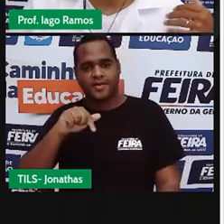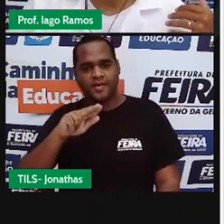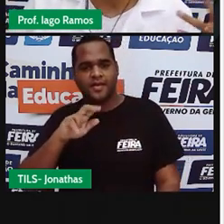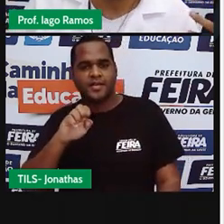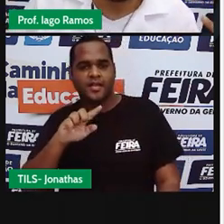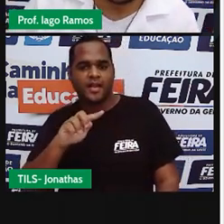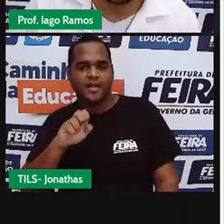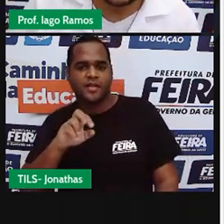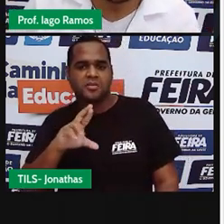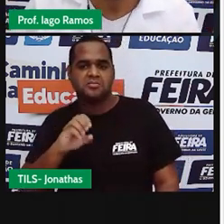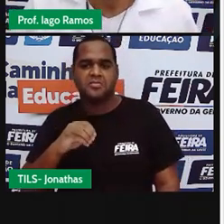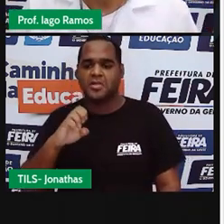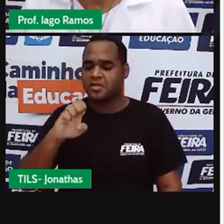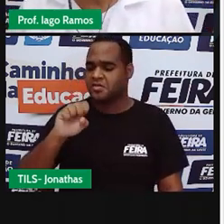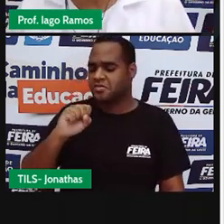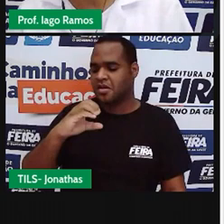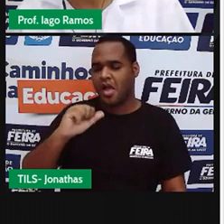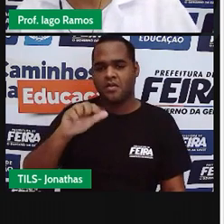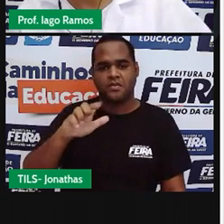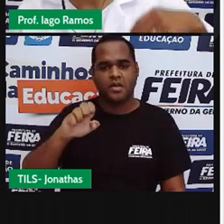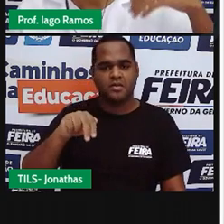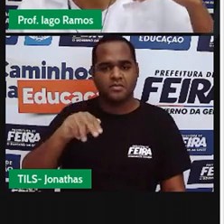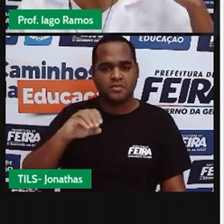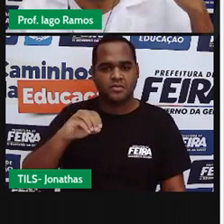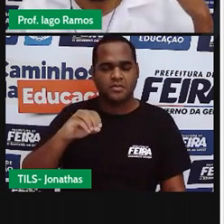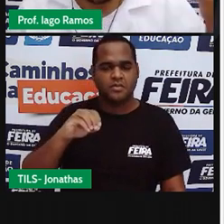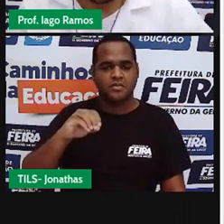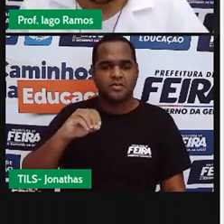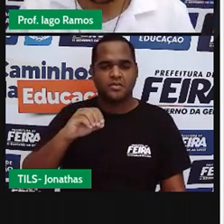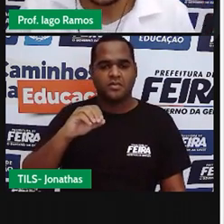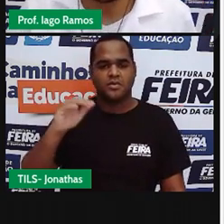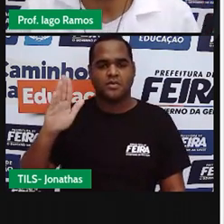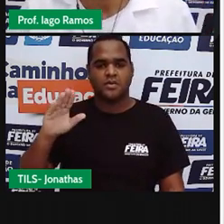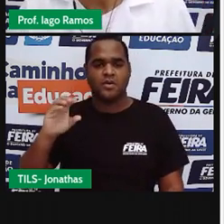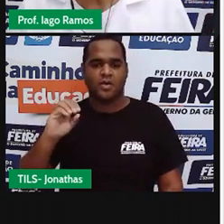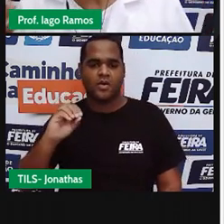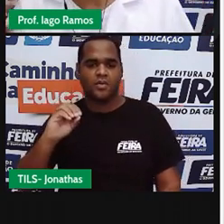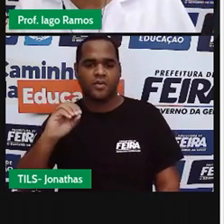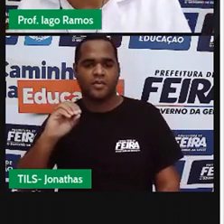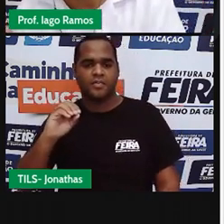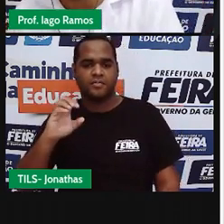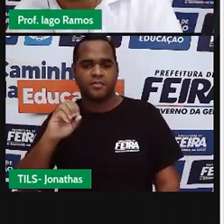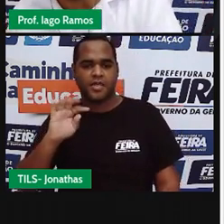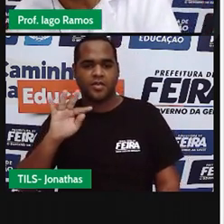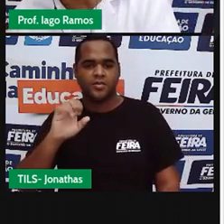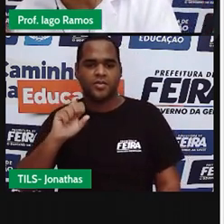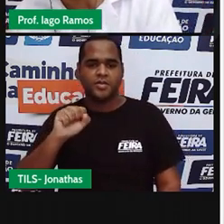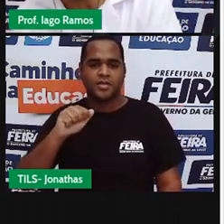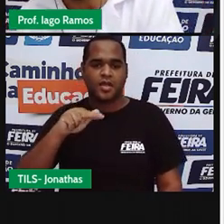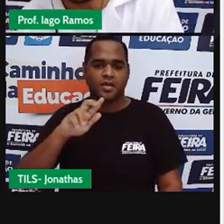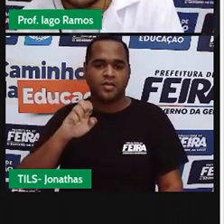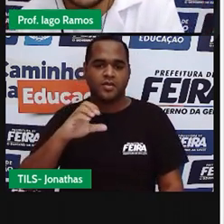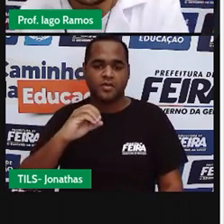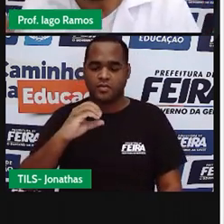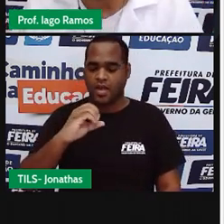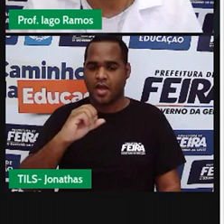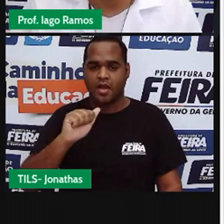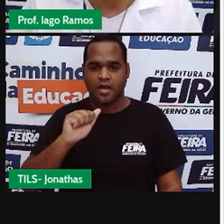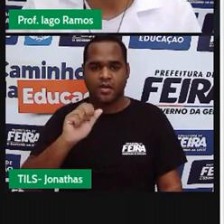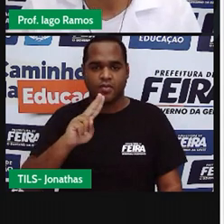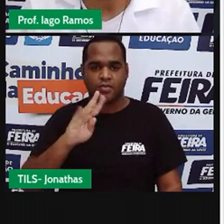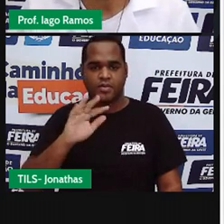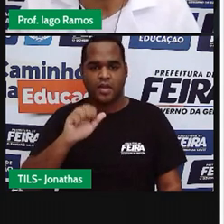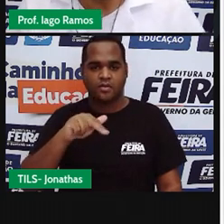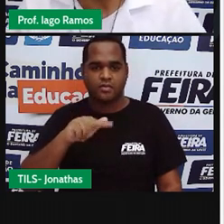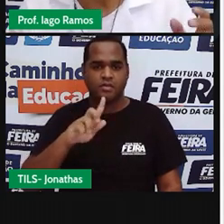que ele é escaleno, quando é que ele é obituzângulo, quando é que ele é acutângulo e quando